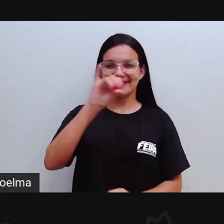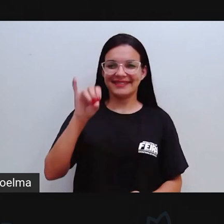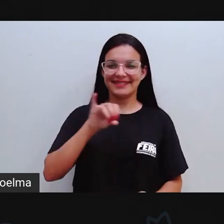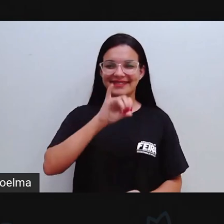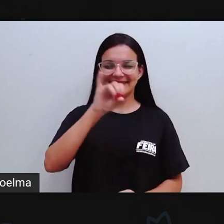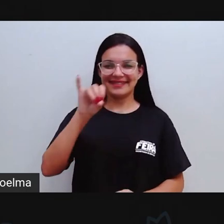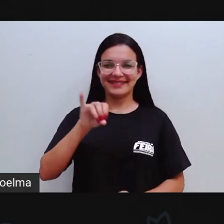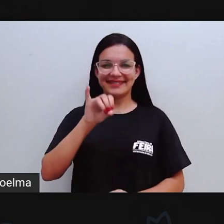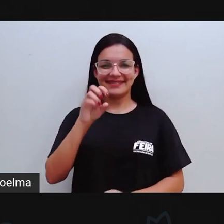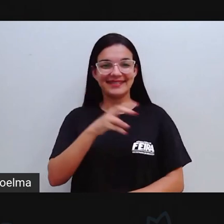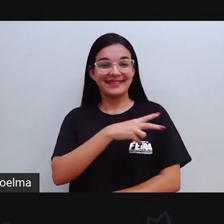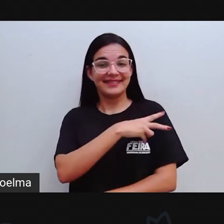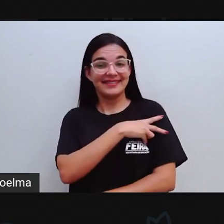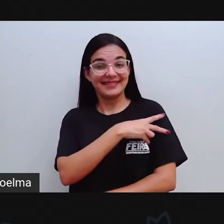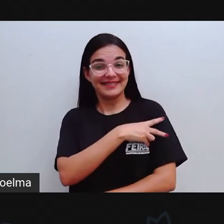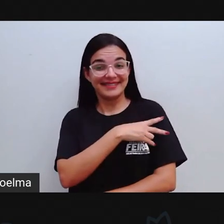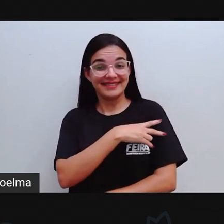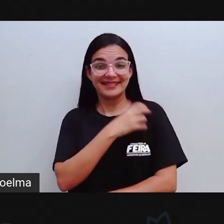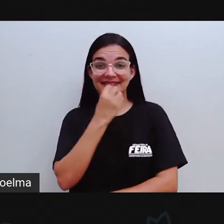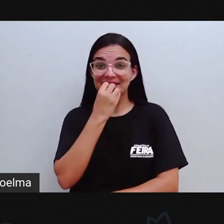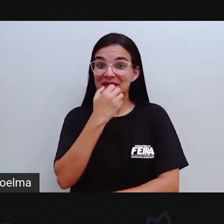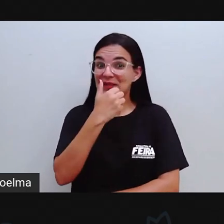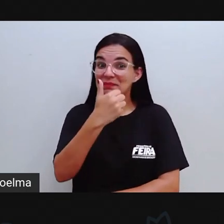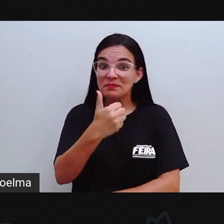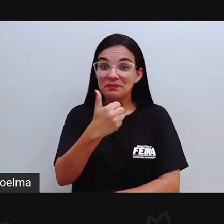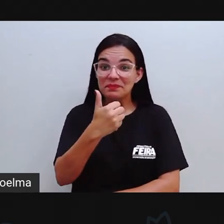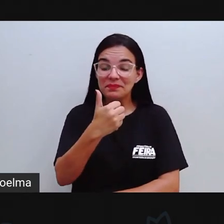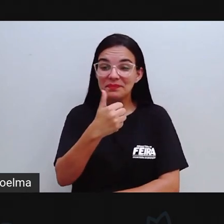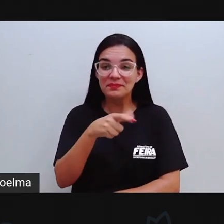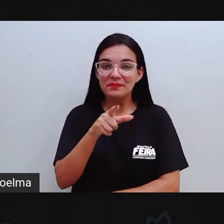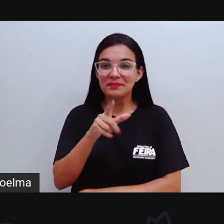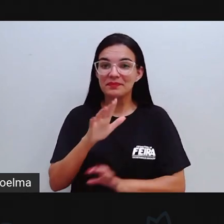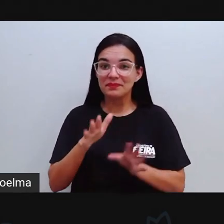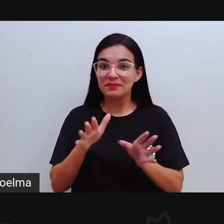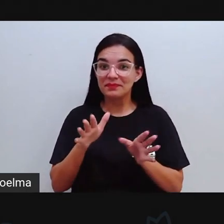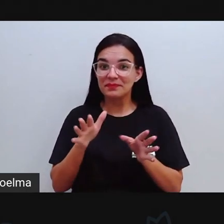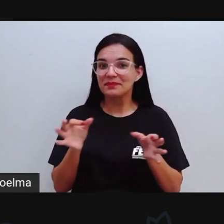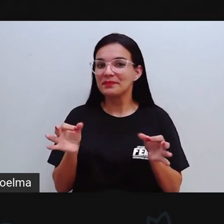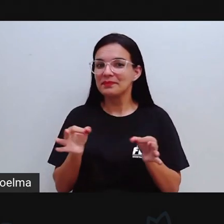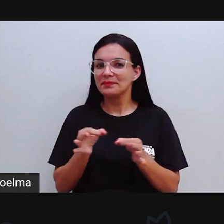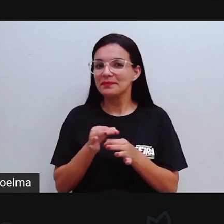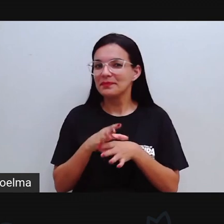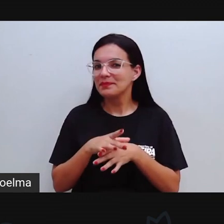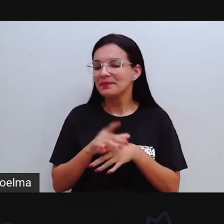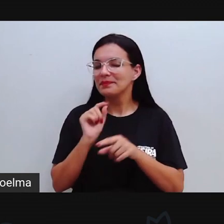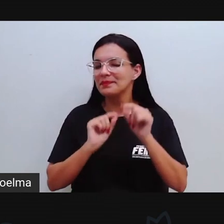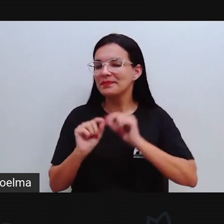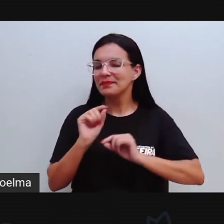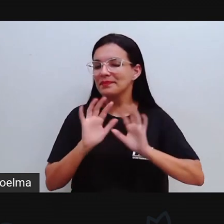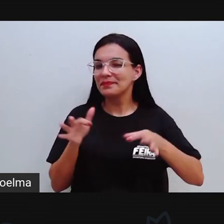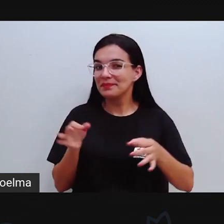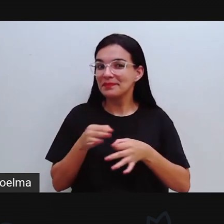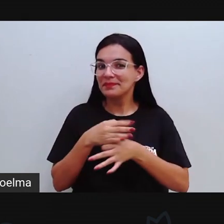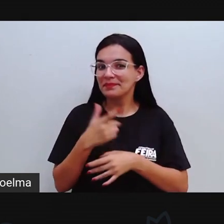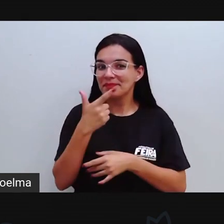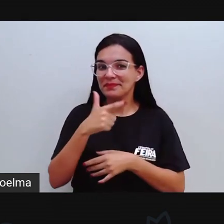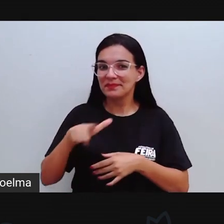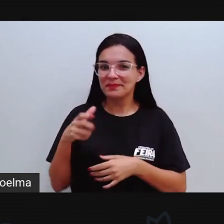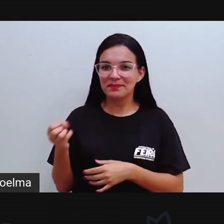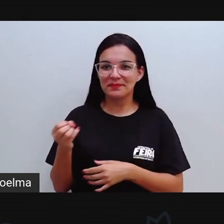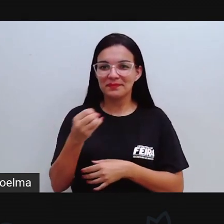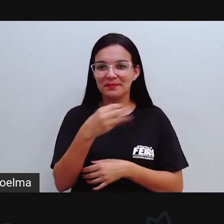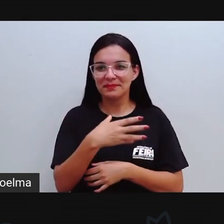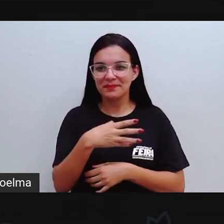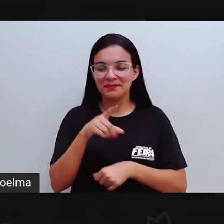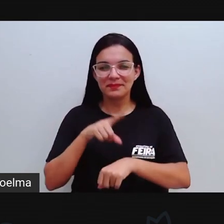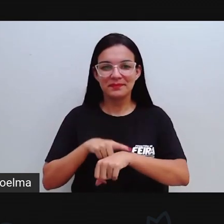Olá, segundo ano, como estão meus amores? Vamos lá? Quem aí está preparado para mais um